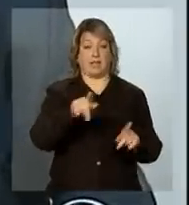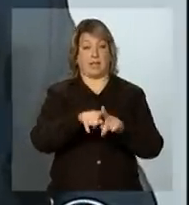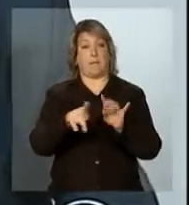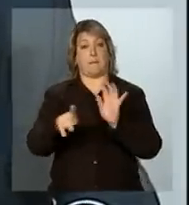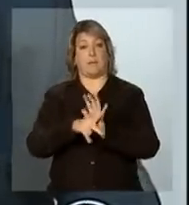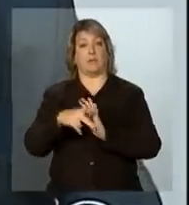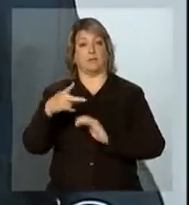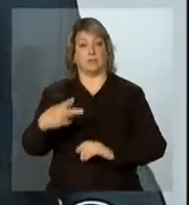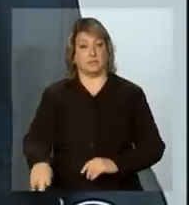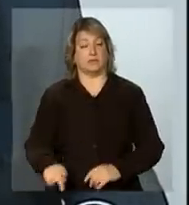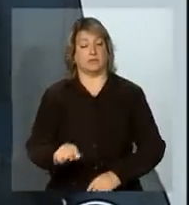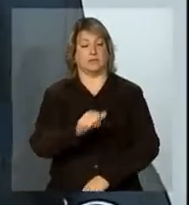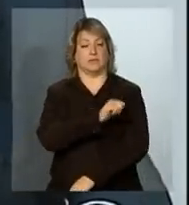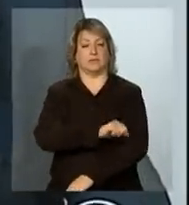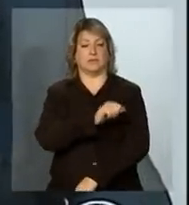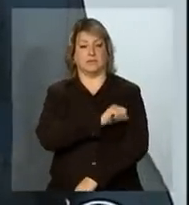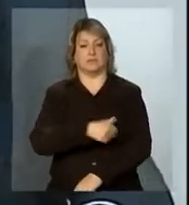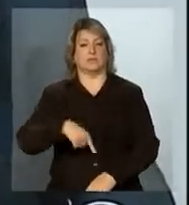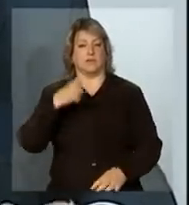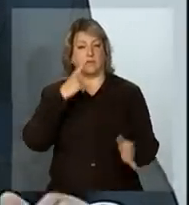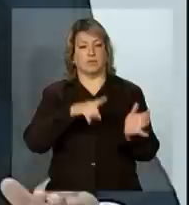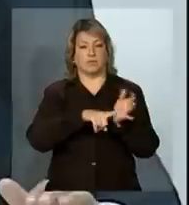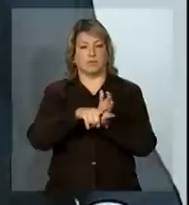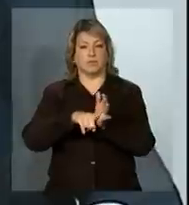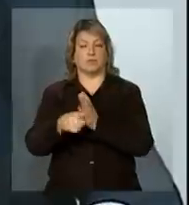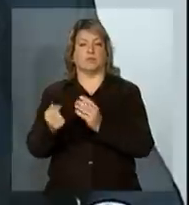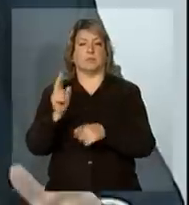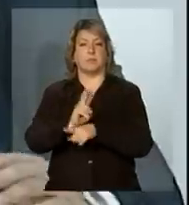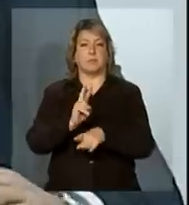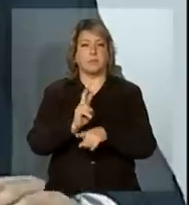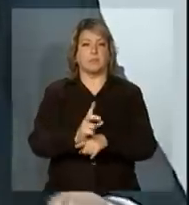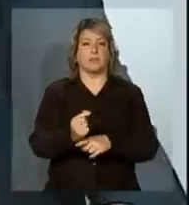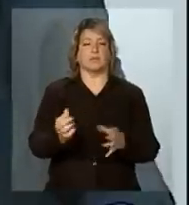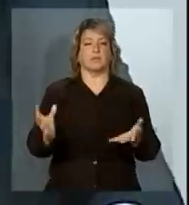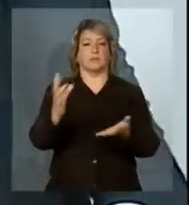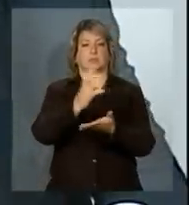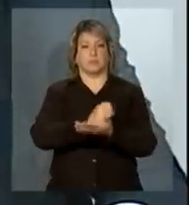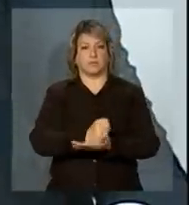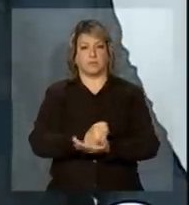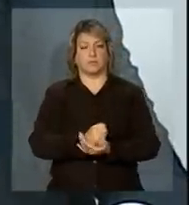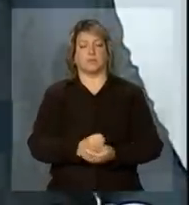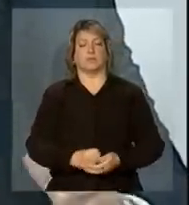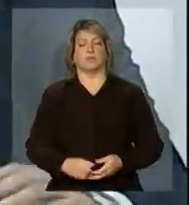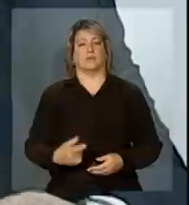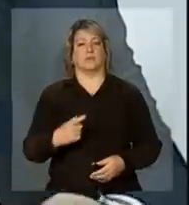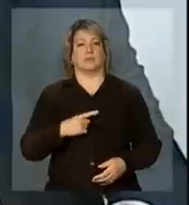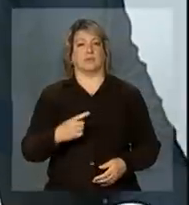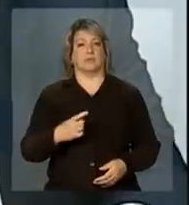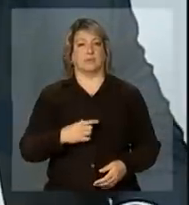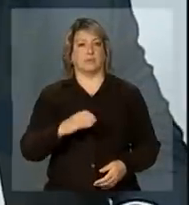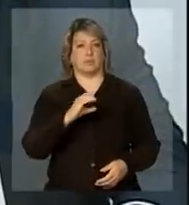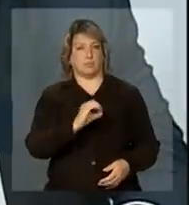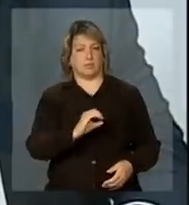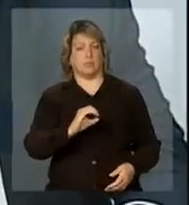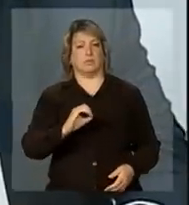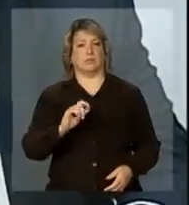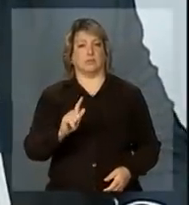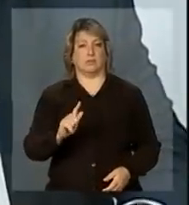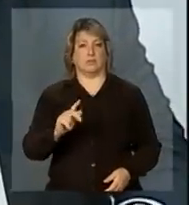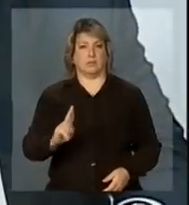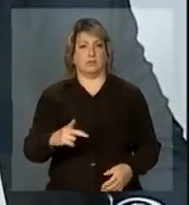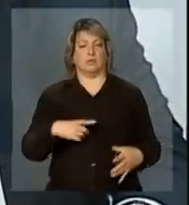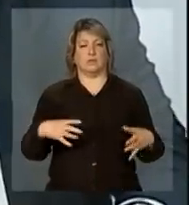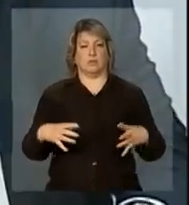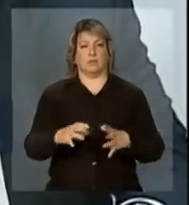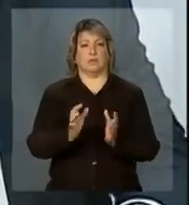mercado, empréstimos e recursos do Orçamento Geral da União e recursos de empréstimos também do